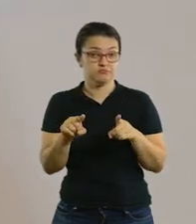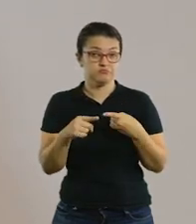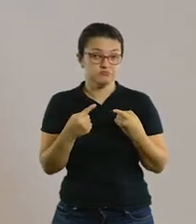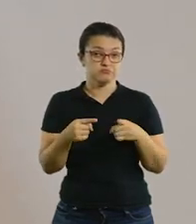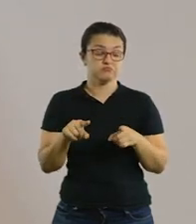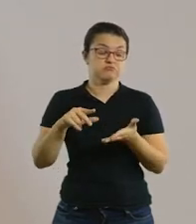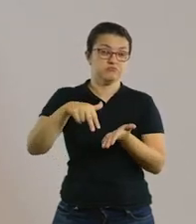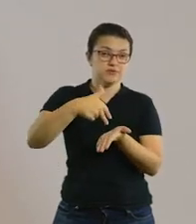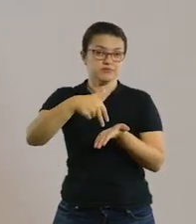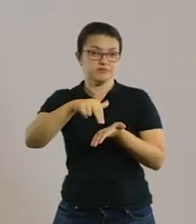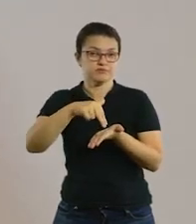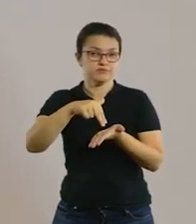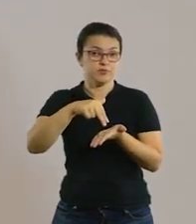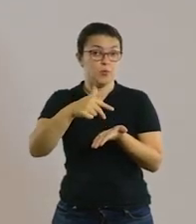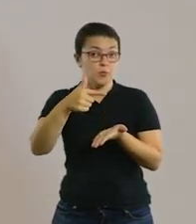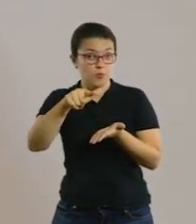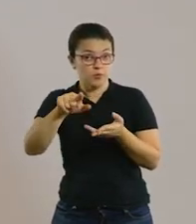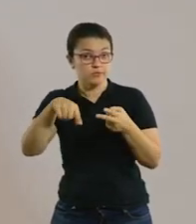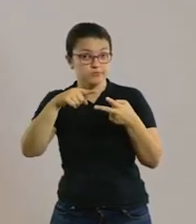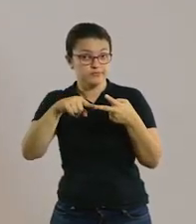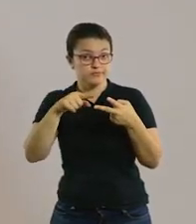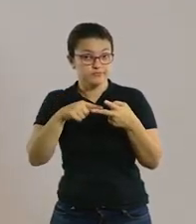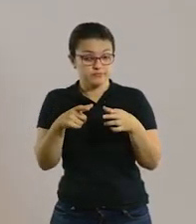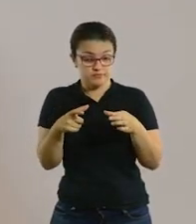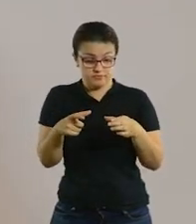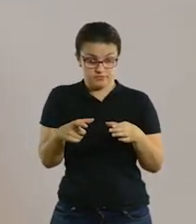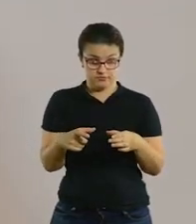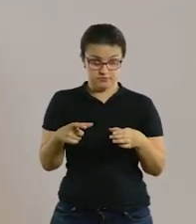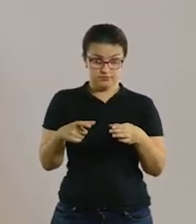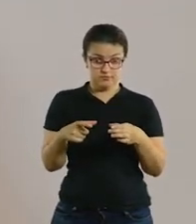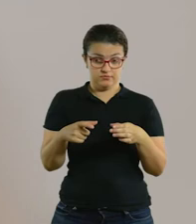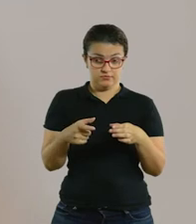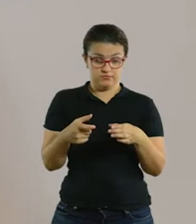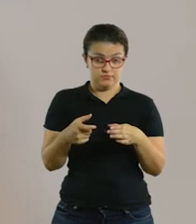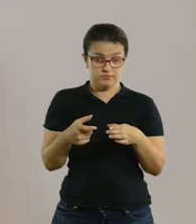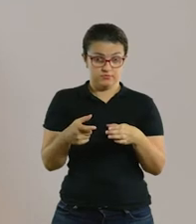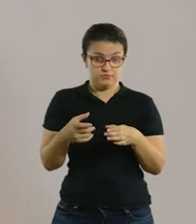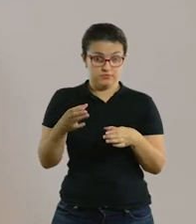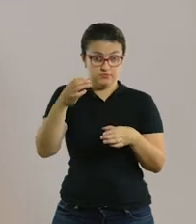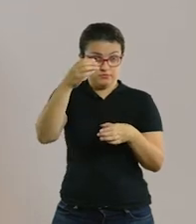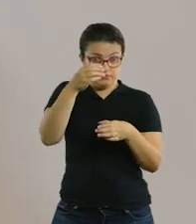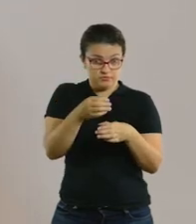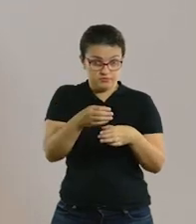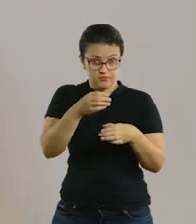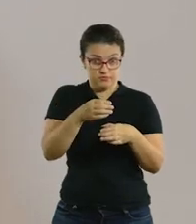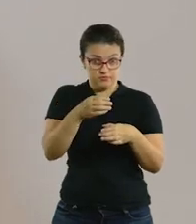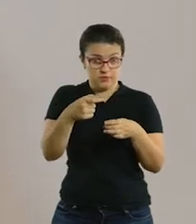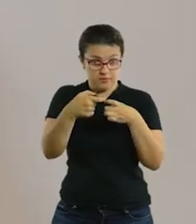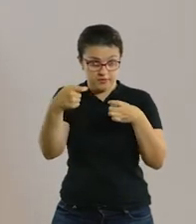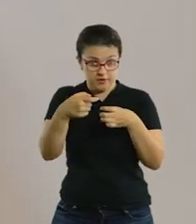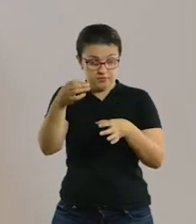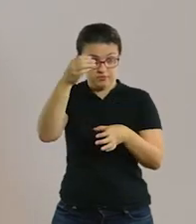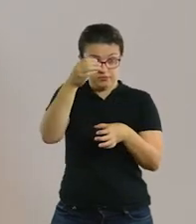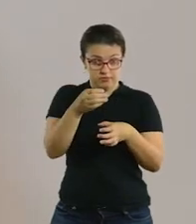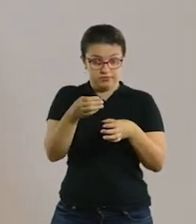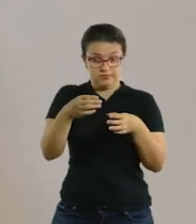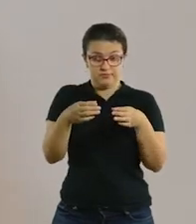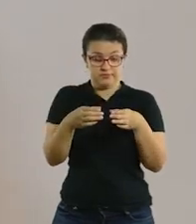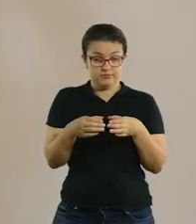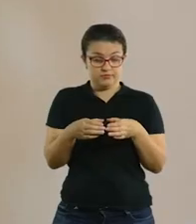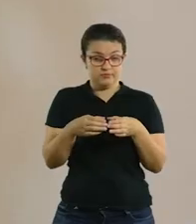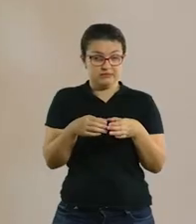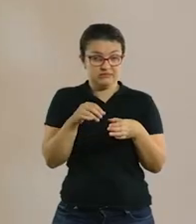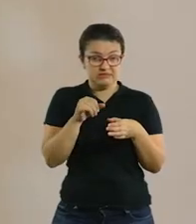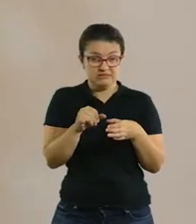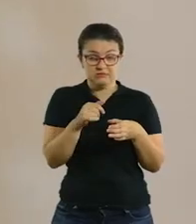deixa a música rolar, tá bom? Outro passo, segura o pratinho com as mãos e coloque a bolinha sobre o pratinho, tá